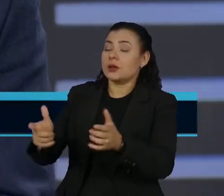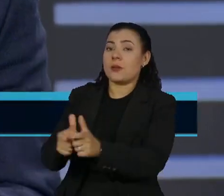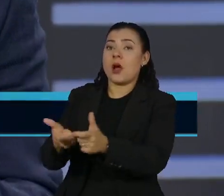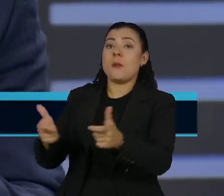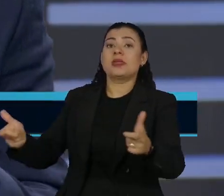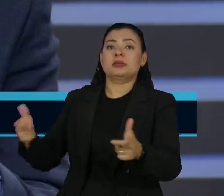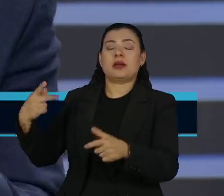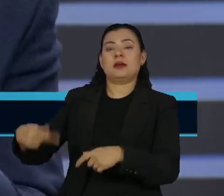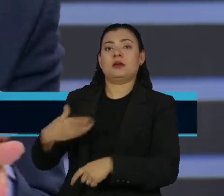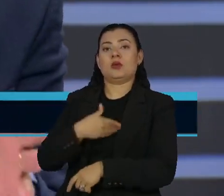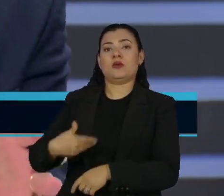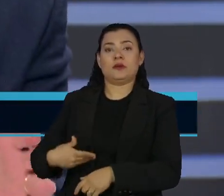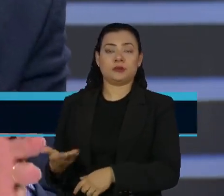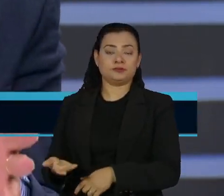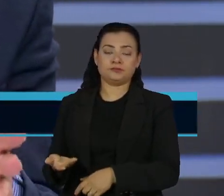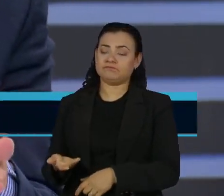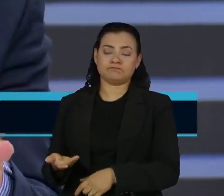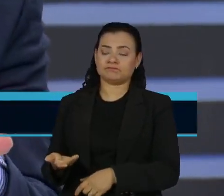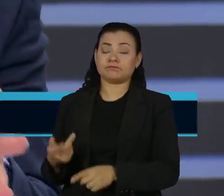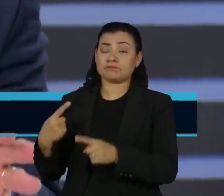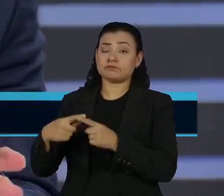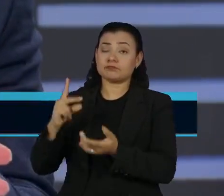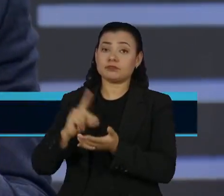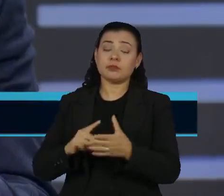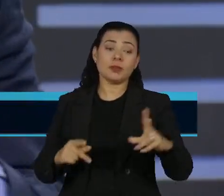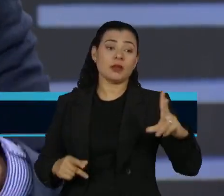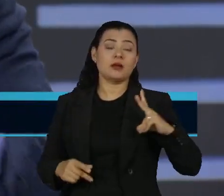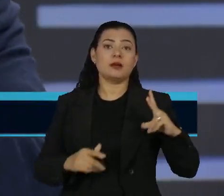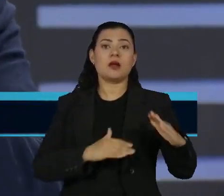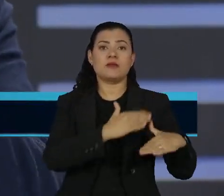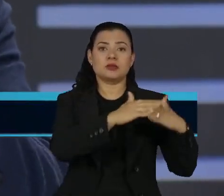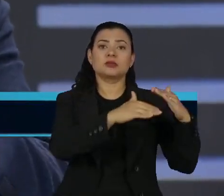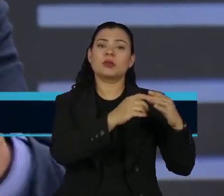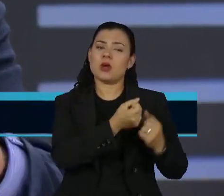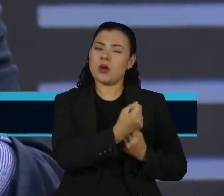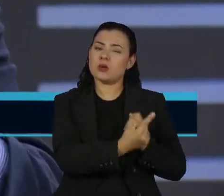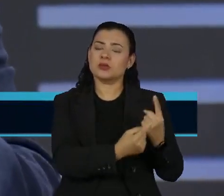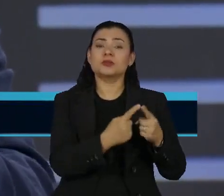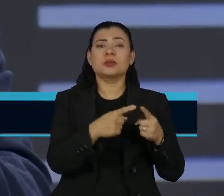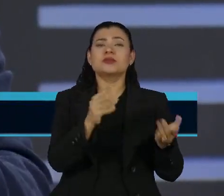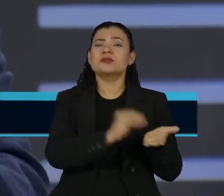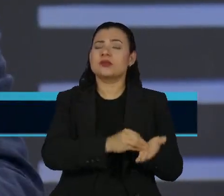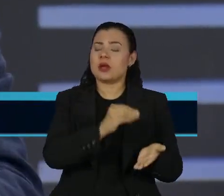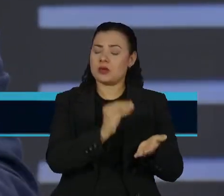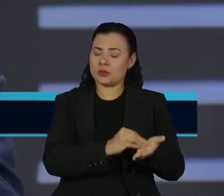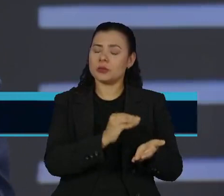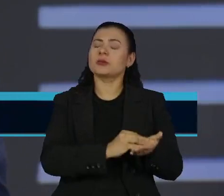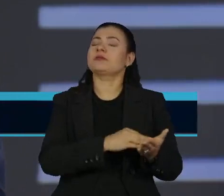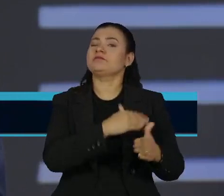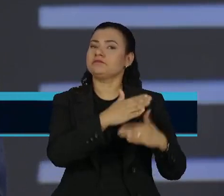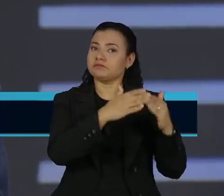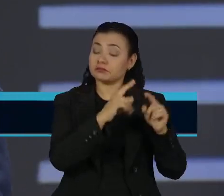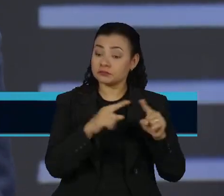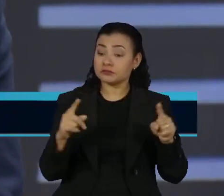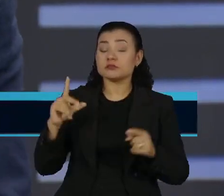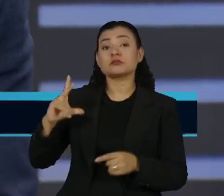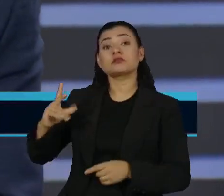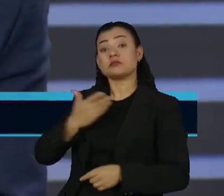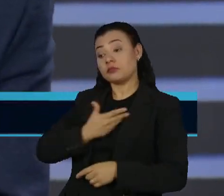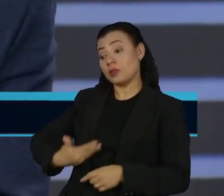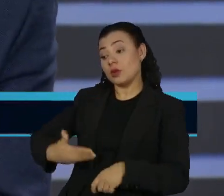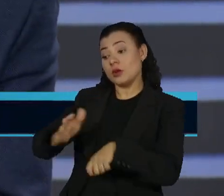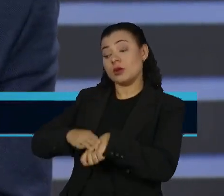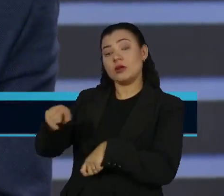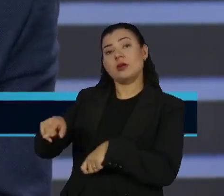público. Eu diria que uma parcela do setor privado avançou, ainda tem muita coisa a fazer, mas no setor público,